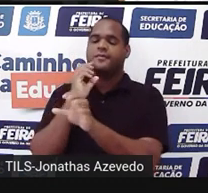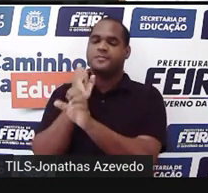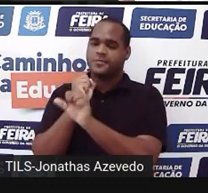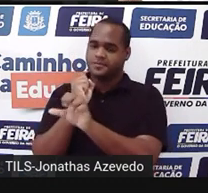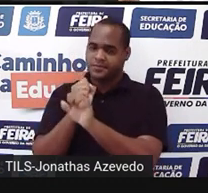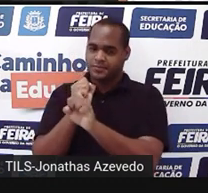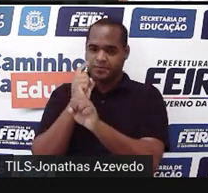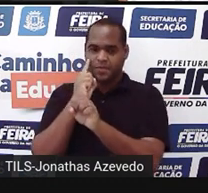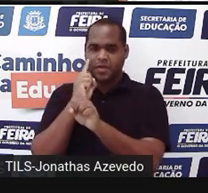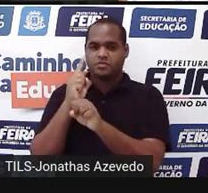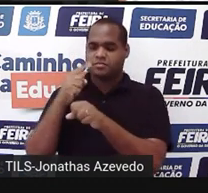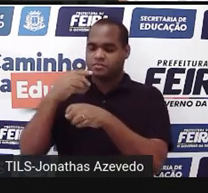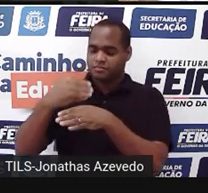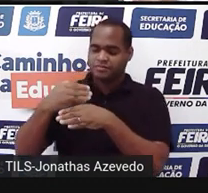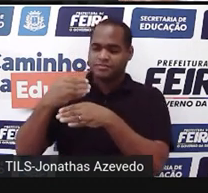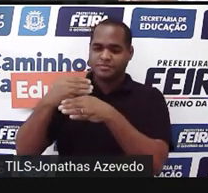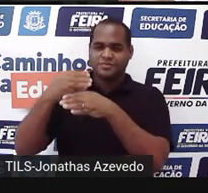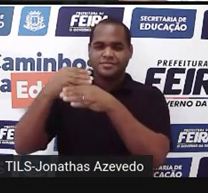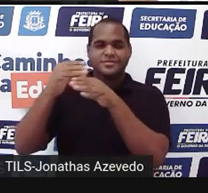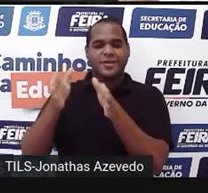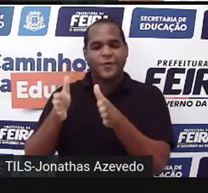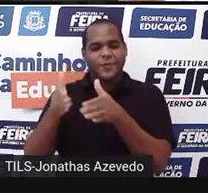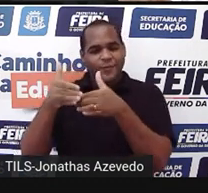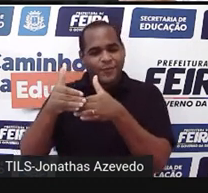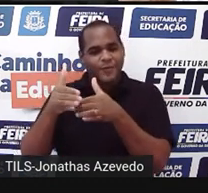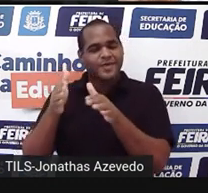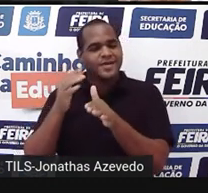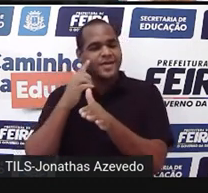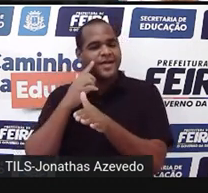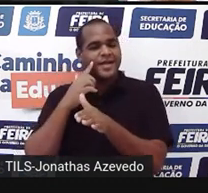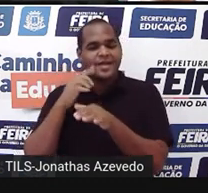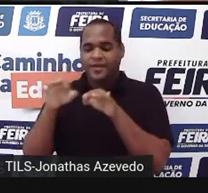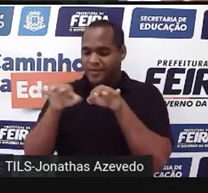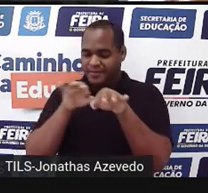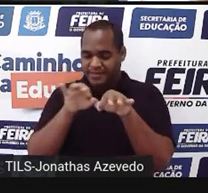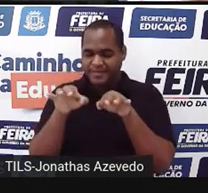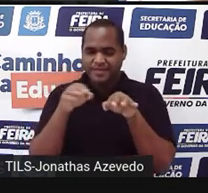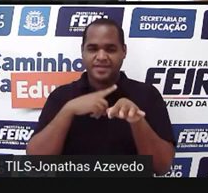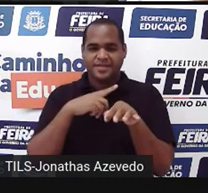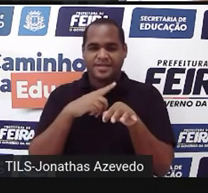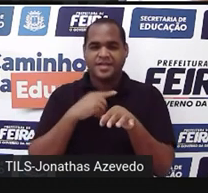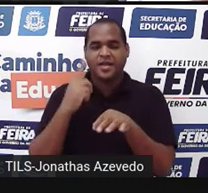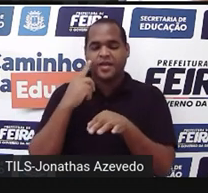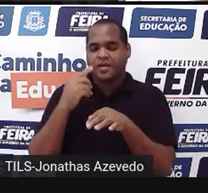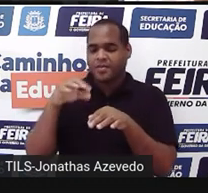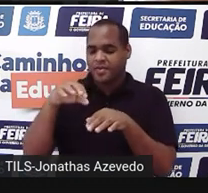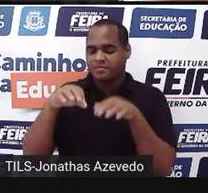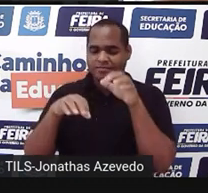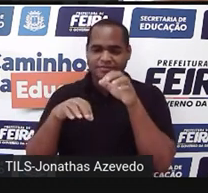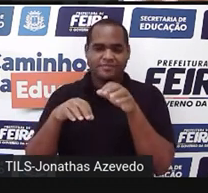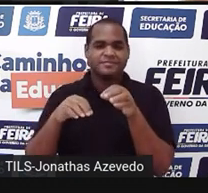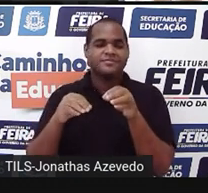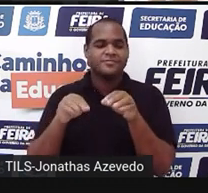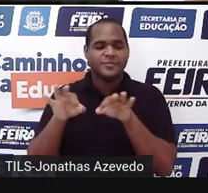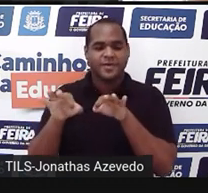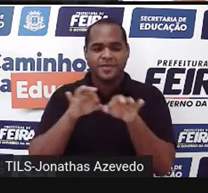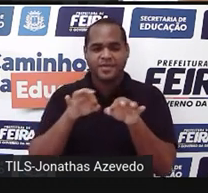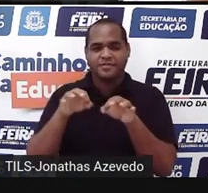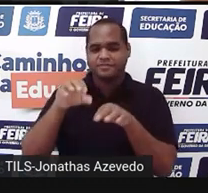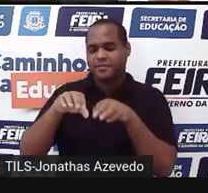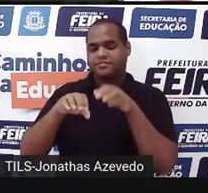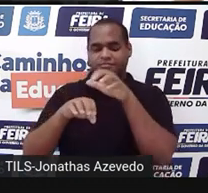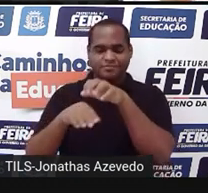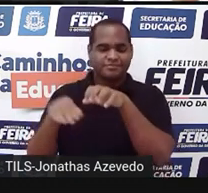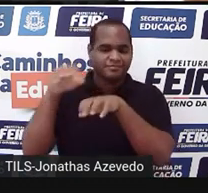empilha eles. O é empilhar? É arrumar os cubinhos, um em cima